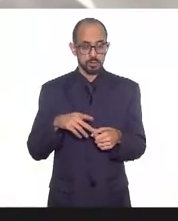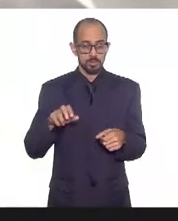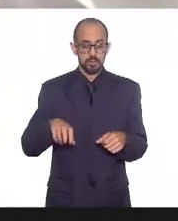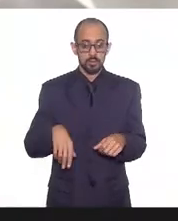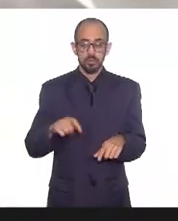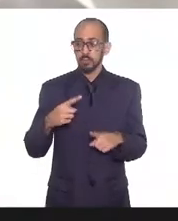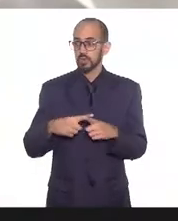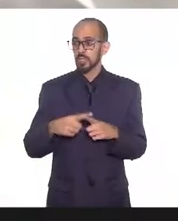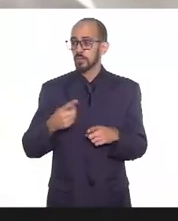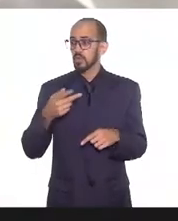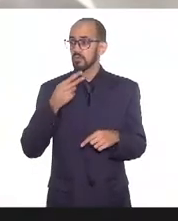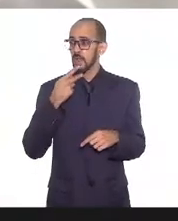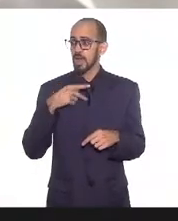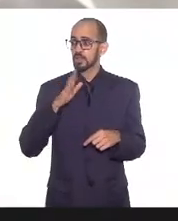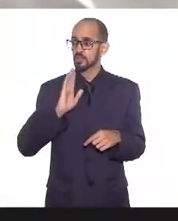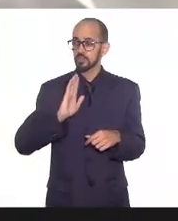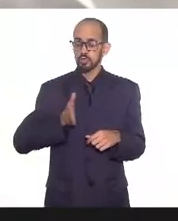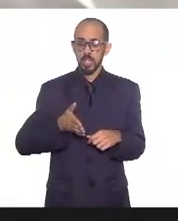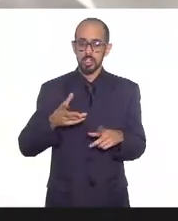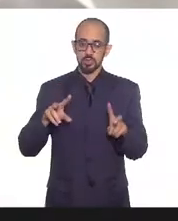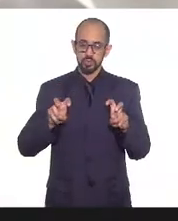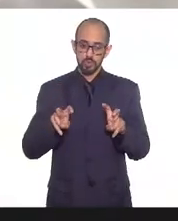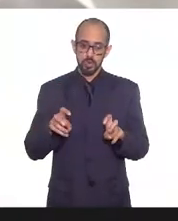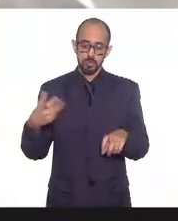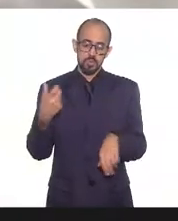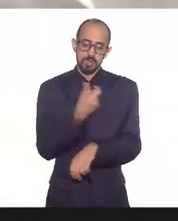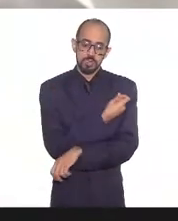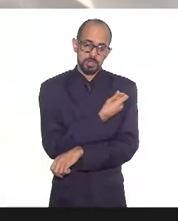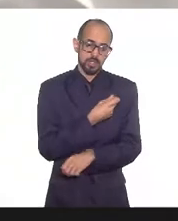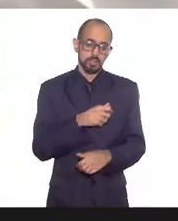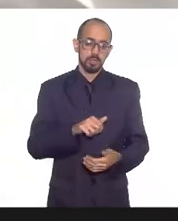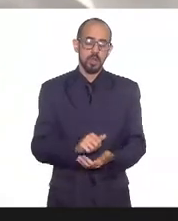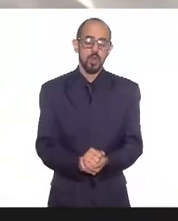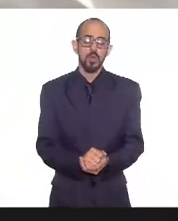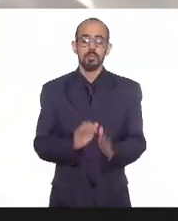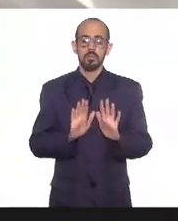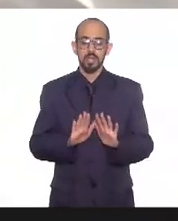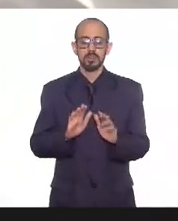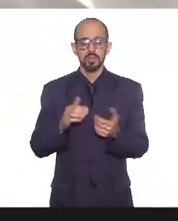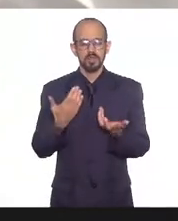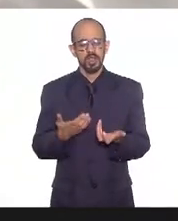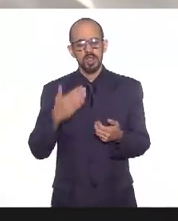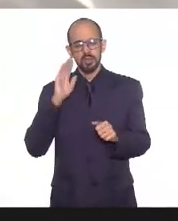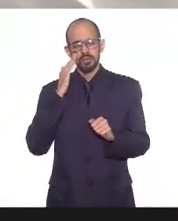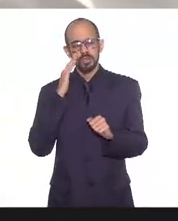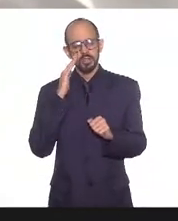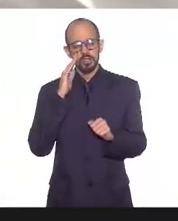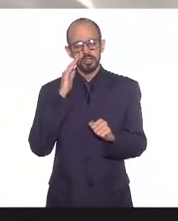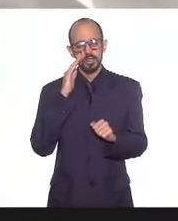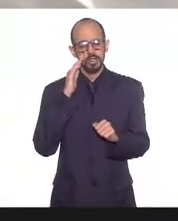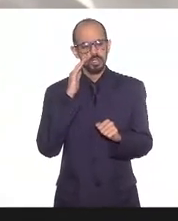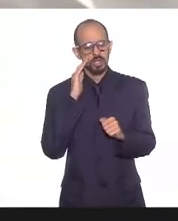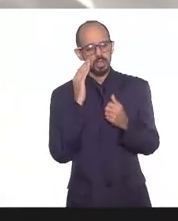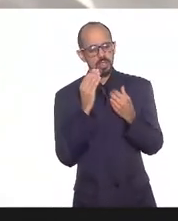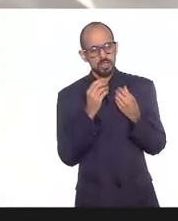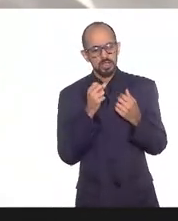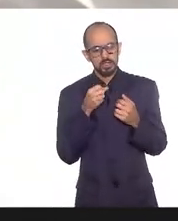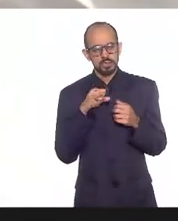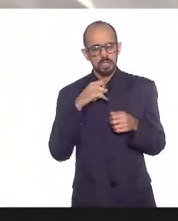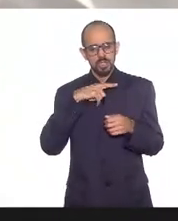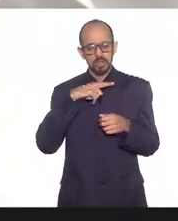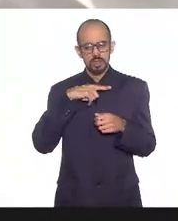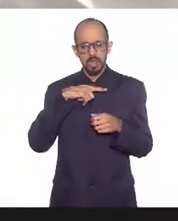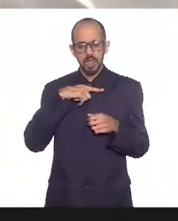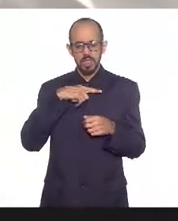a questão da vacinação, a importância da vacinação, mas eu queria entender se está havendo alguma